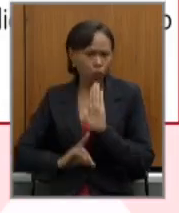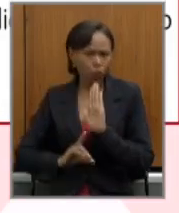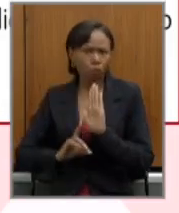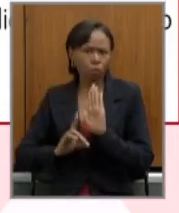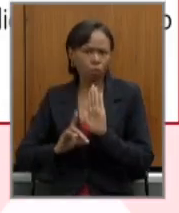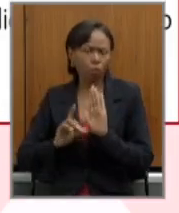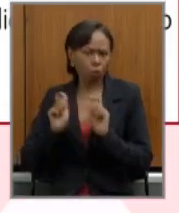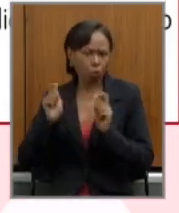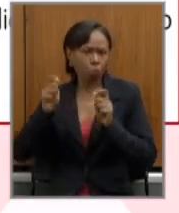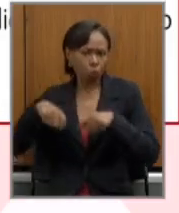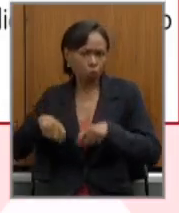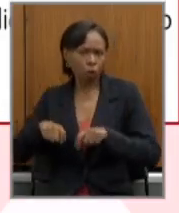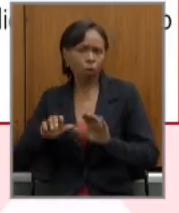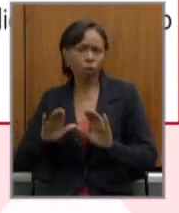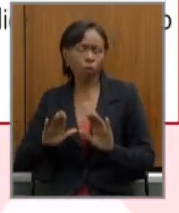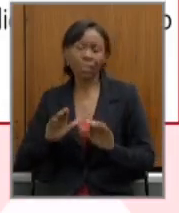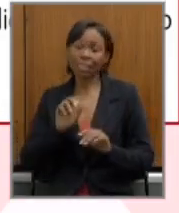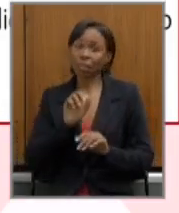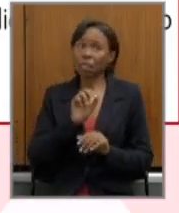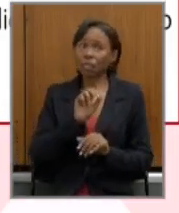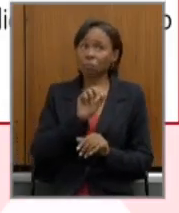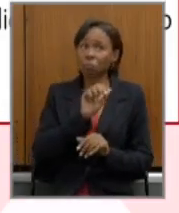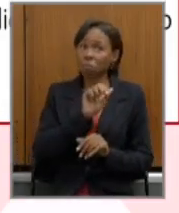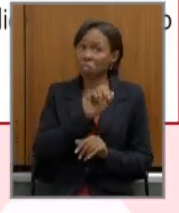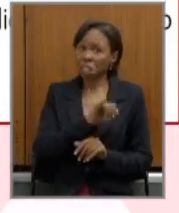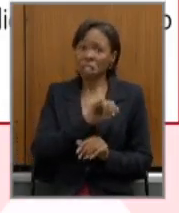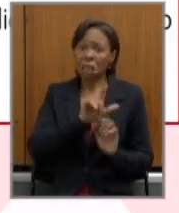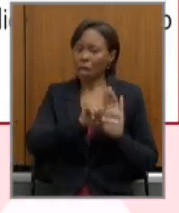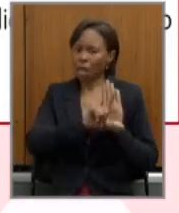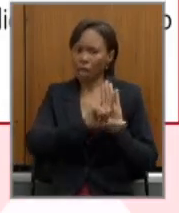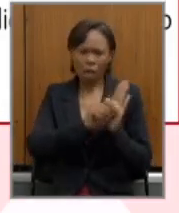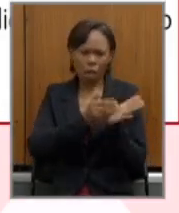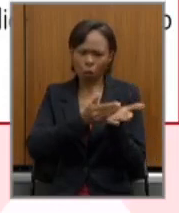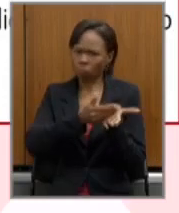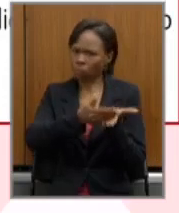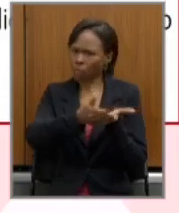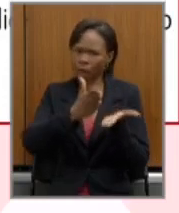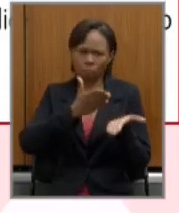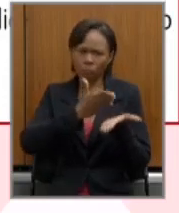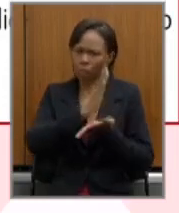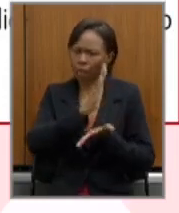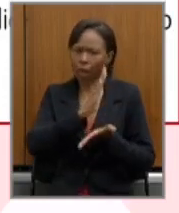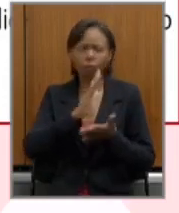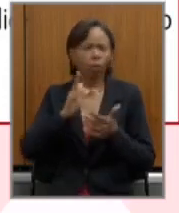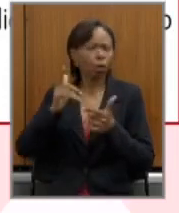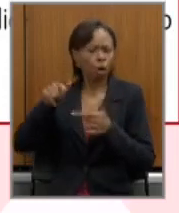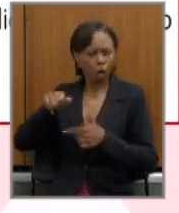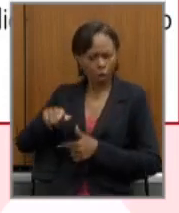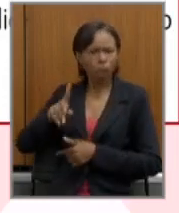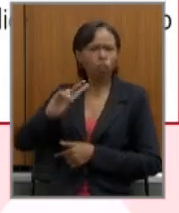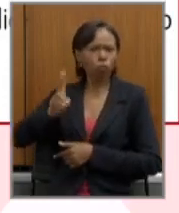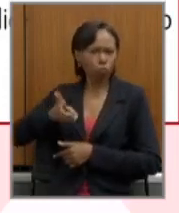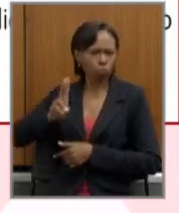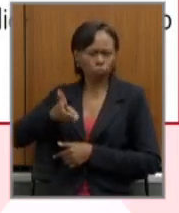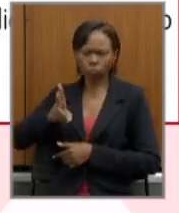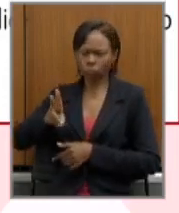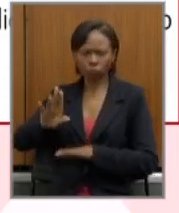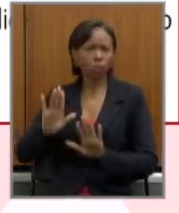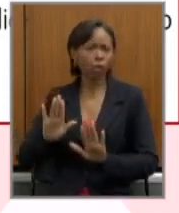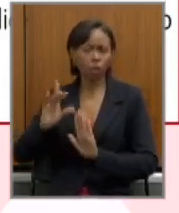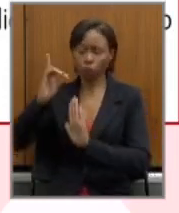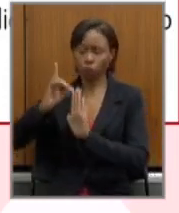com a entrada em vigor da lei. Ou seja, quem já tiver o seu direito